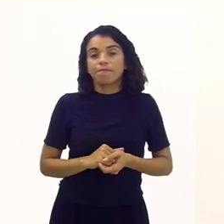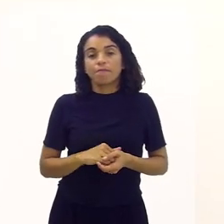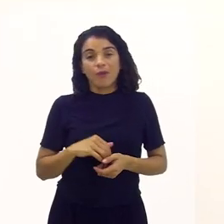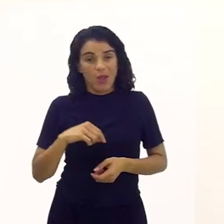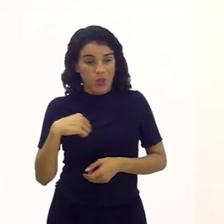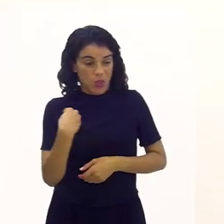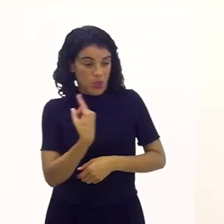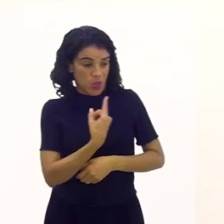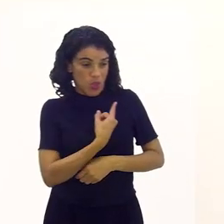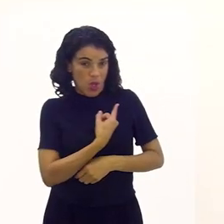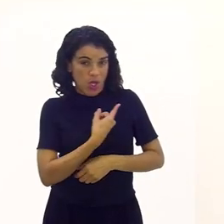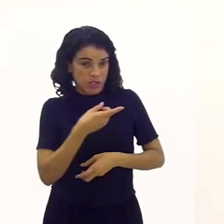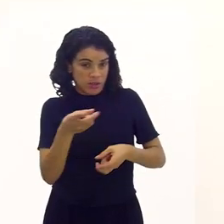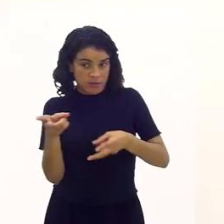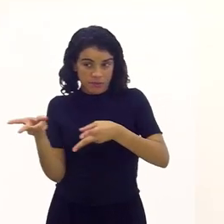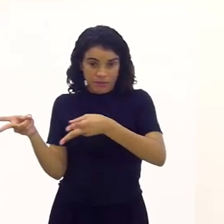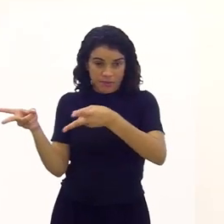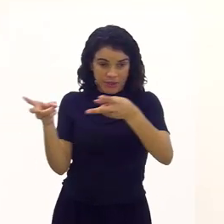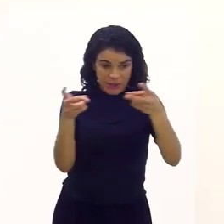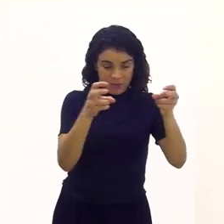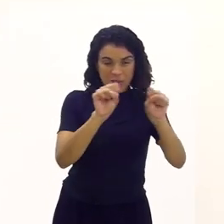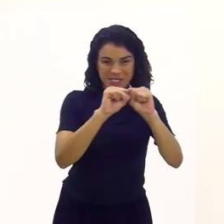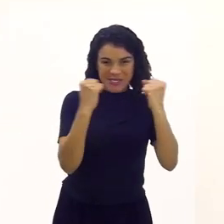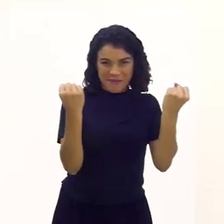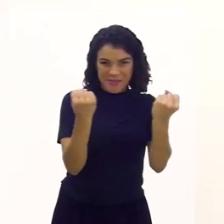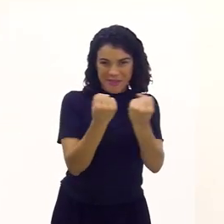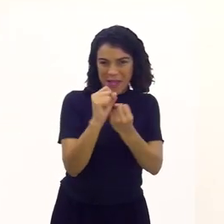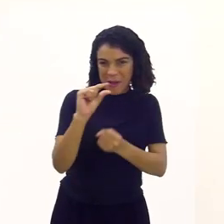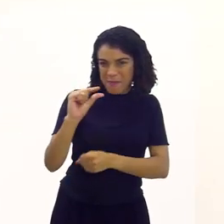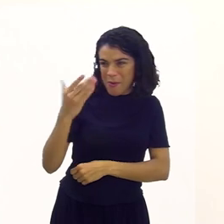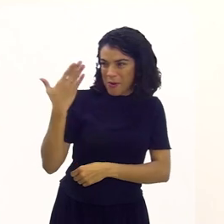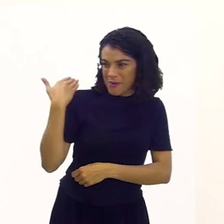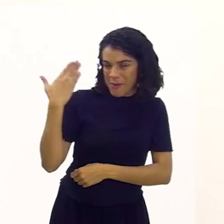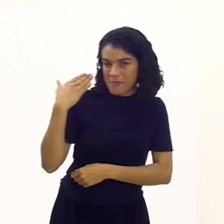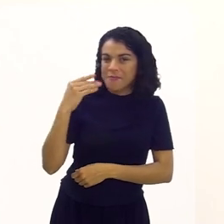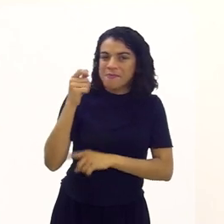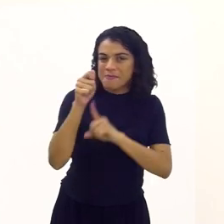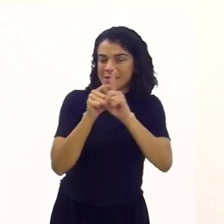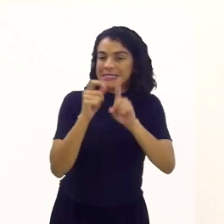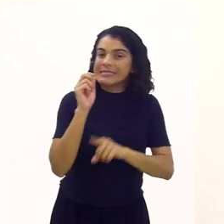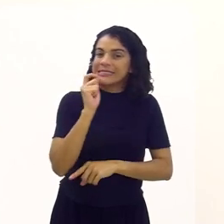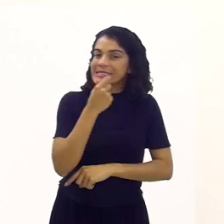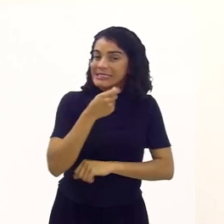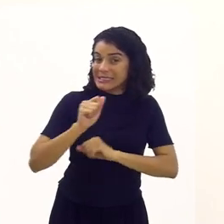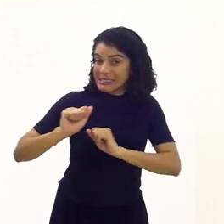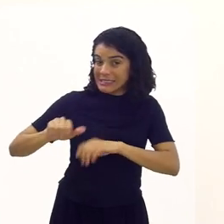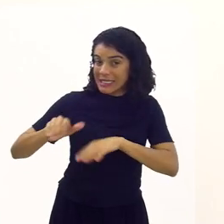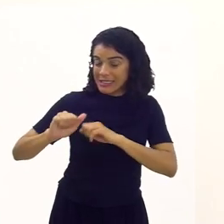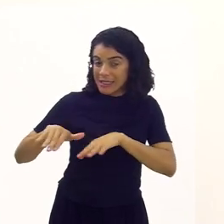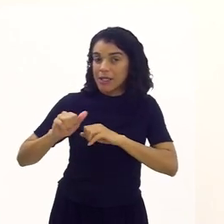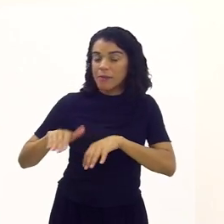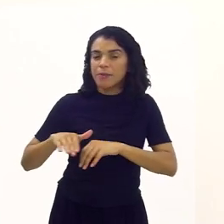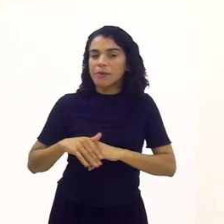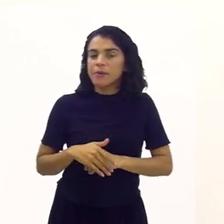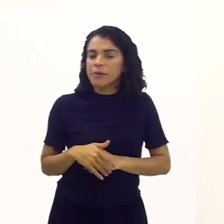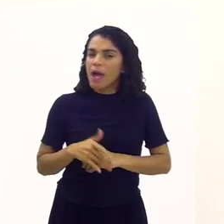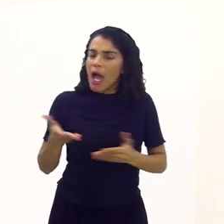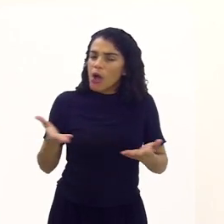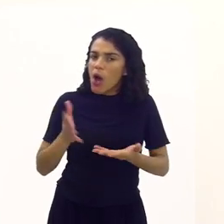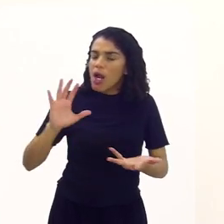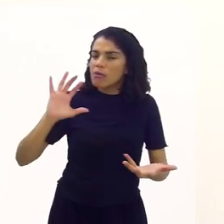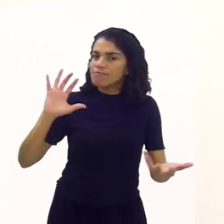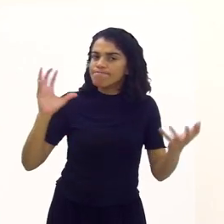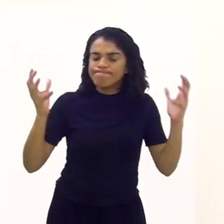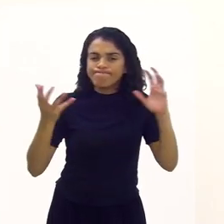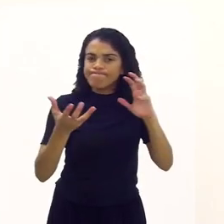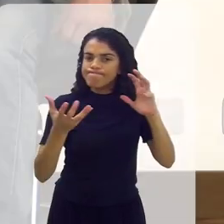No nosso ver, no seminário que nós fizemos agora, esse tempo, infelizmente está acontecendo uma coisa muito